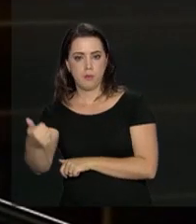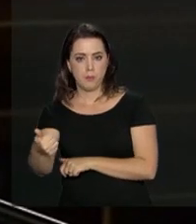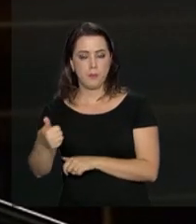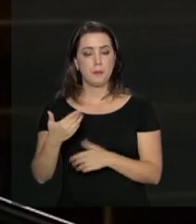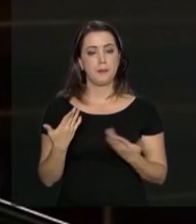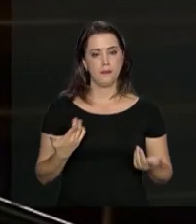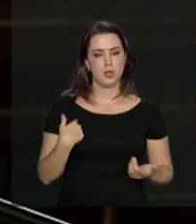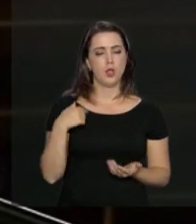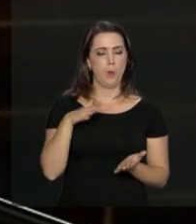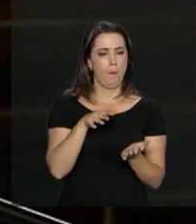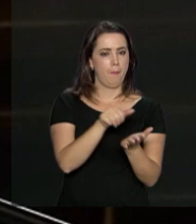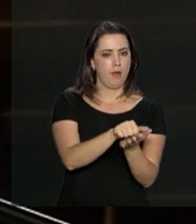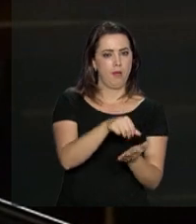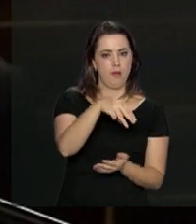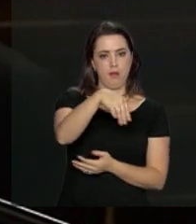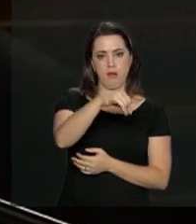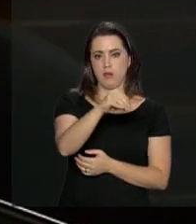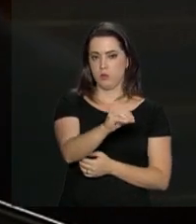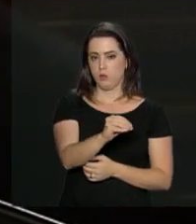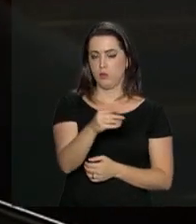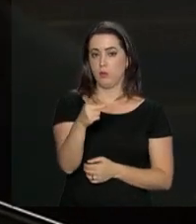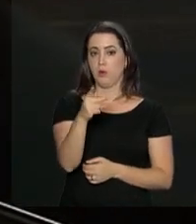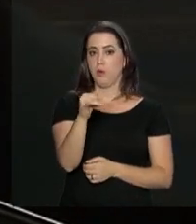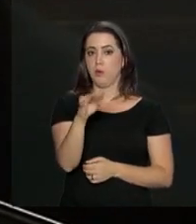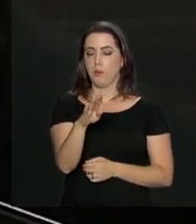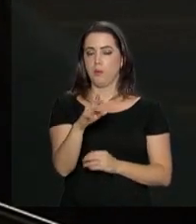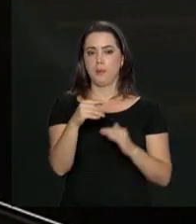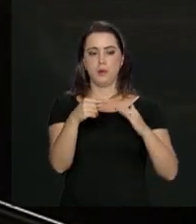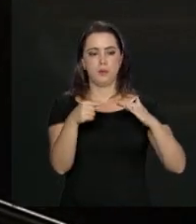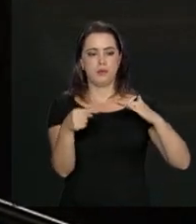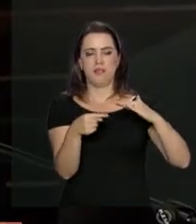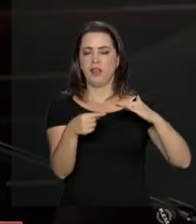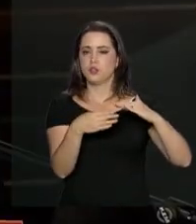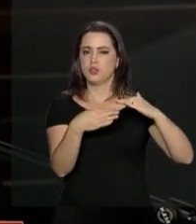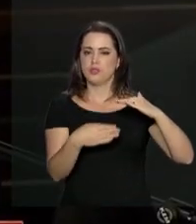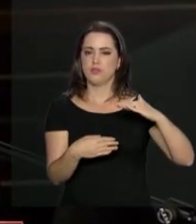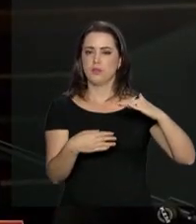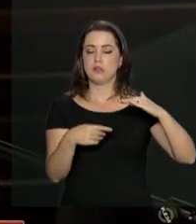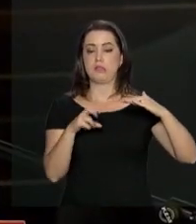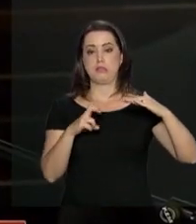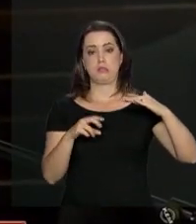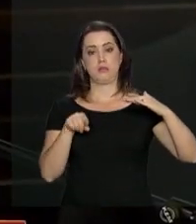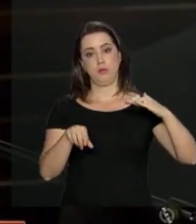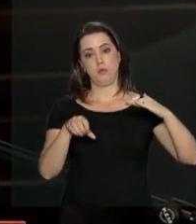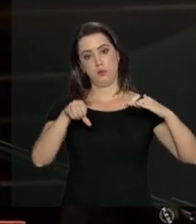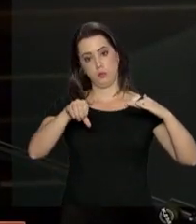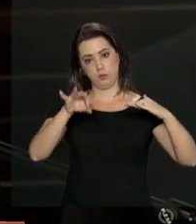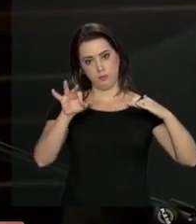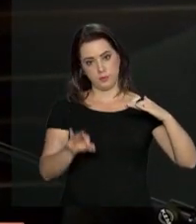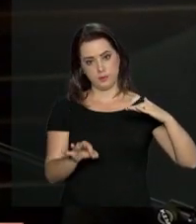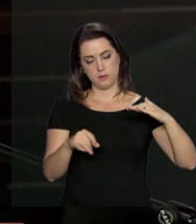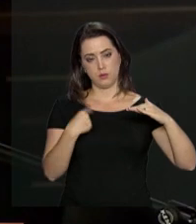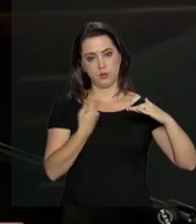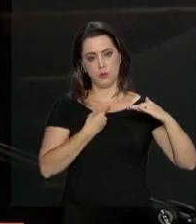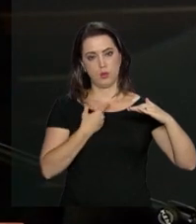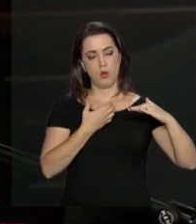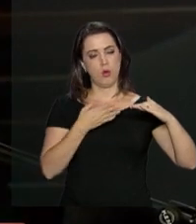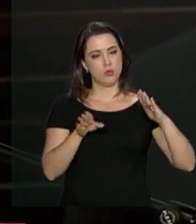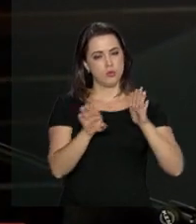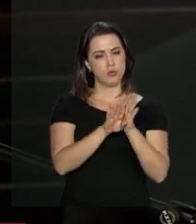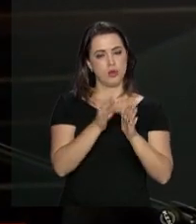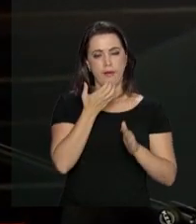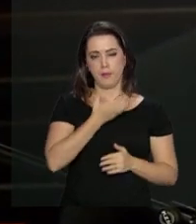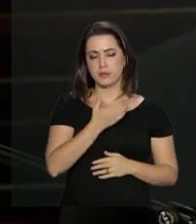2016, o PIB era negativo em 5,9%. Logo que nós subimos em maio, chegamos em dezembro